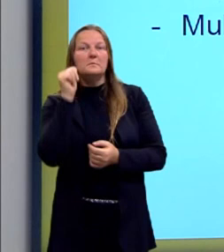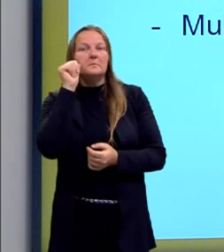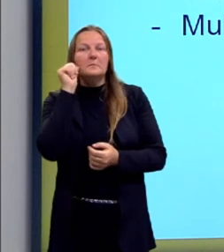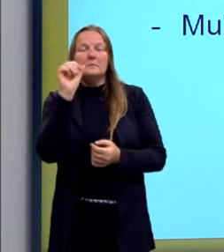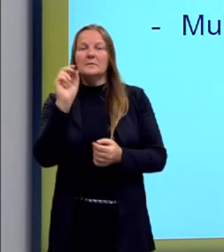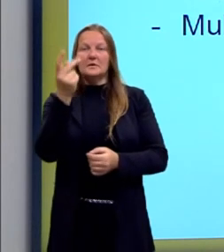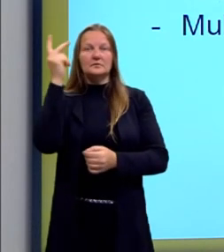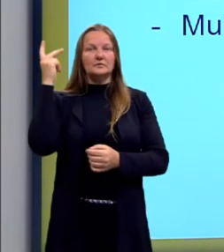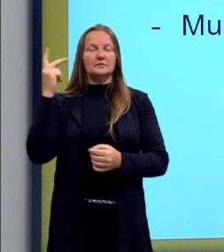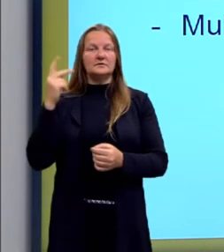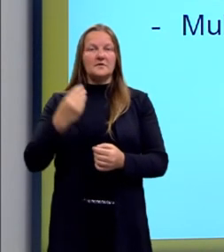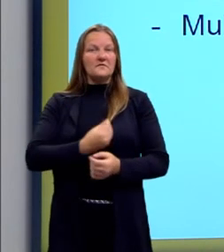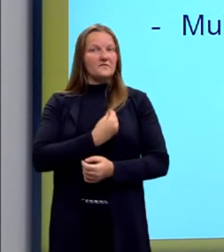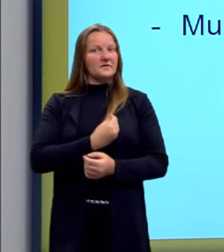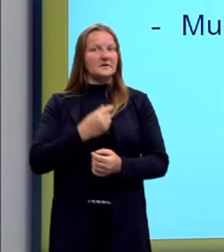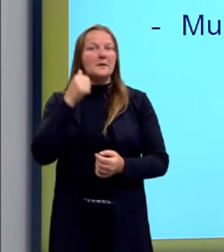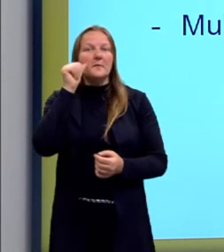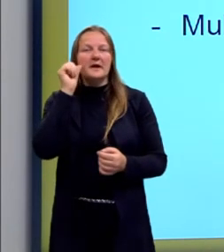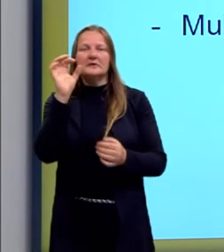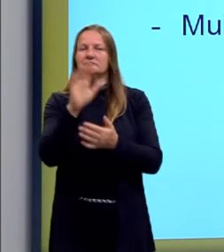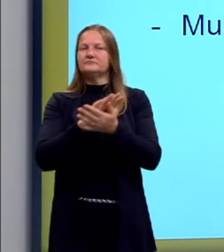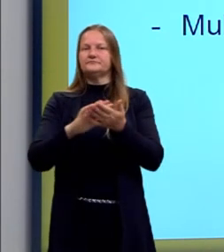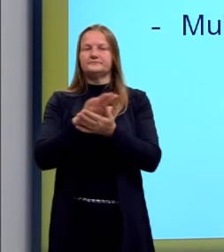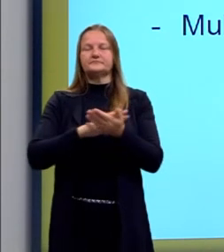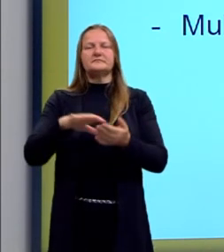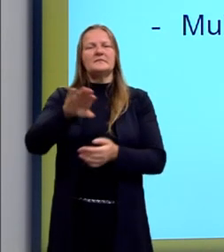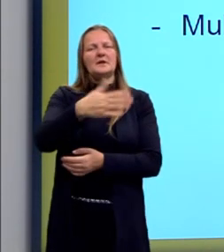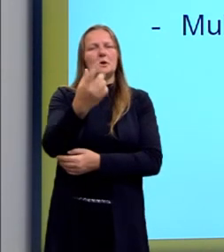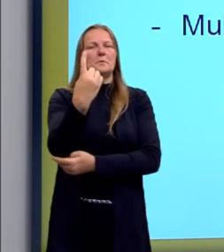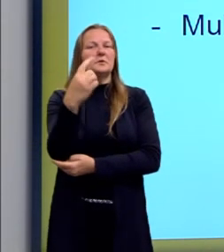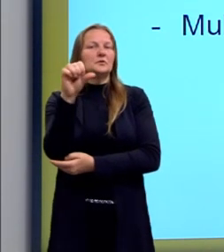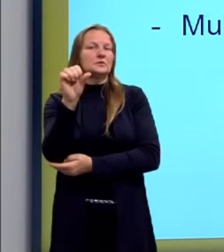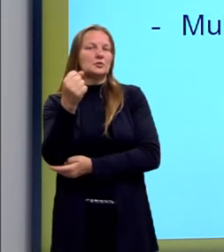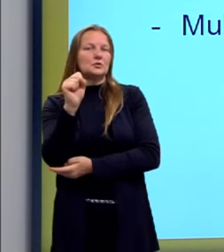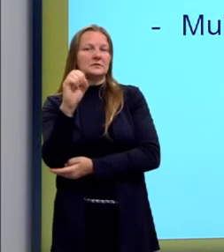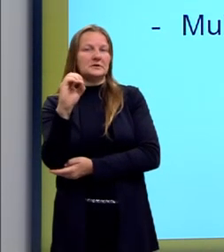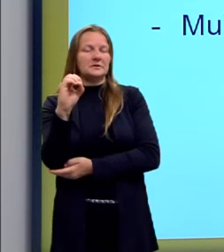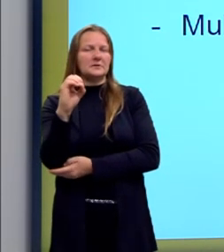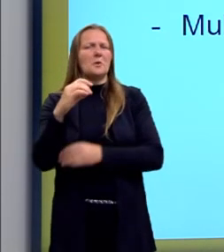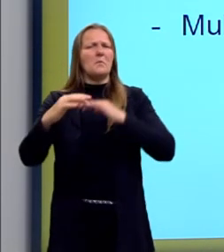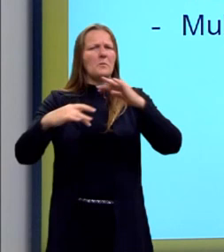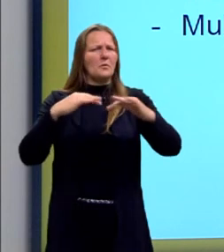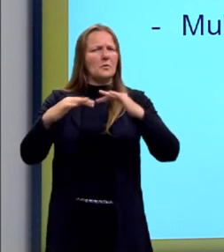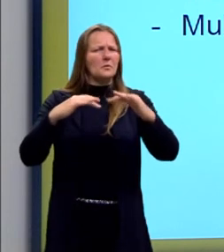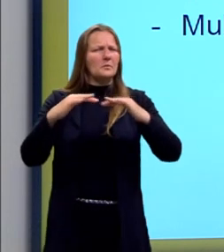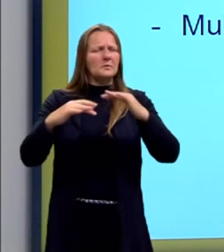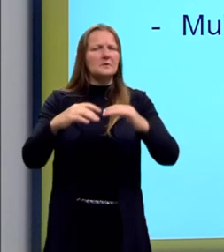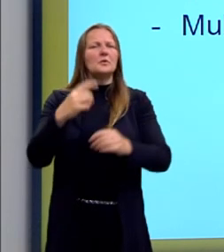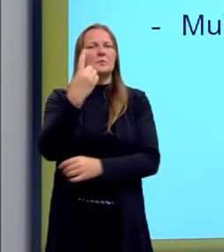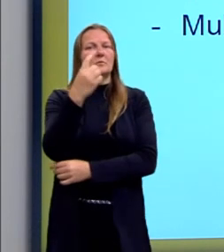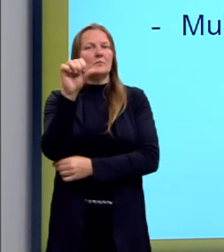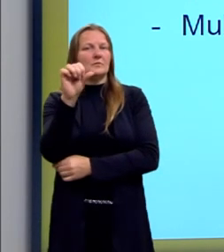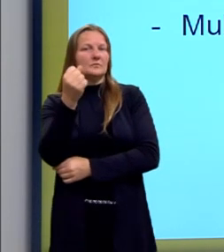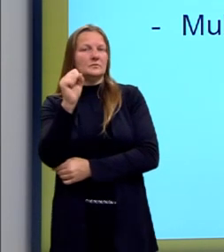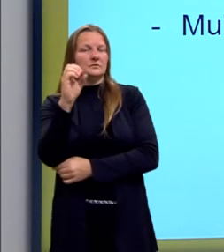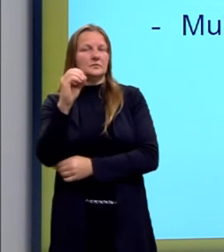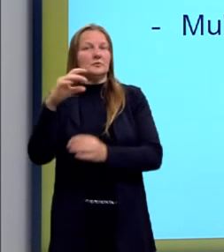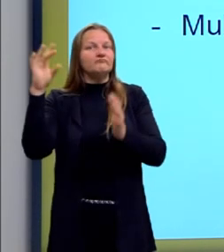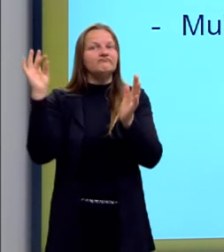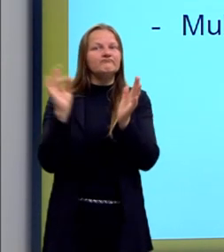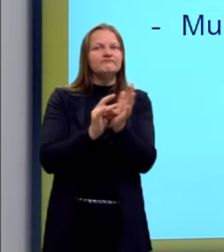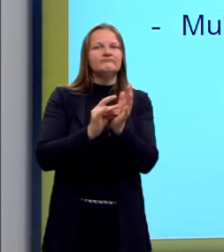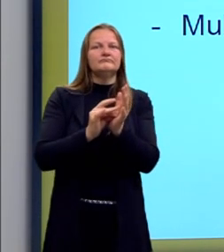e com a vida delas. E lá pelos anos 80, um movimento que já é anterior, mas nos anos 80 se consolida,